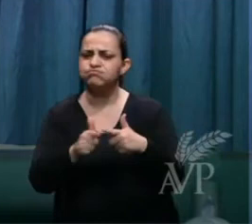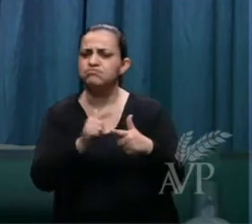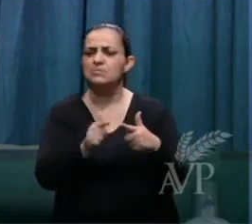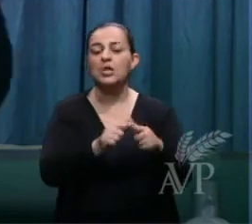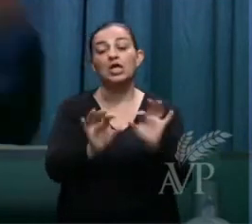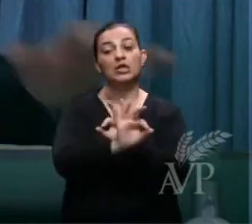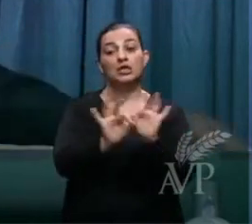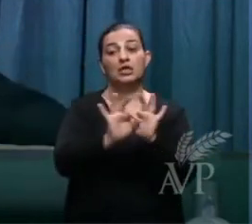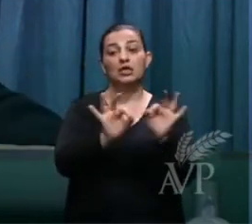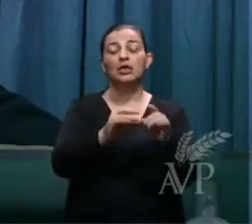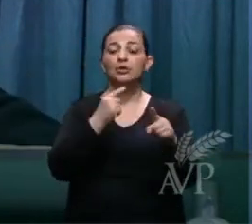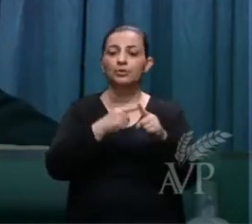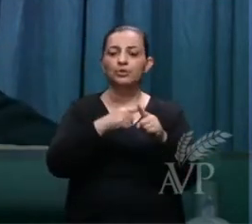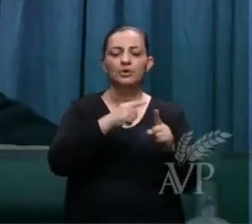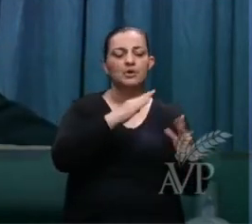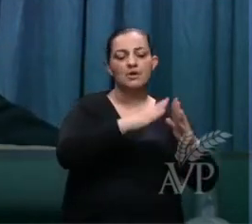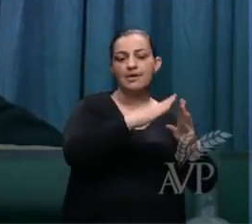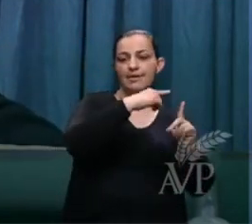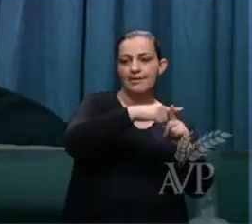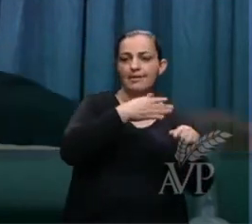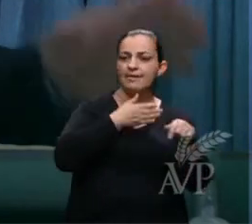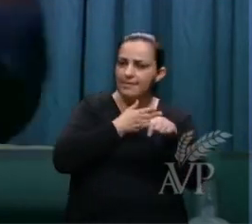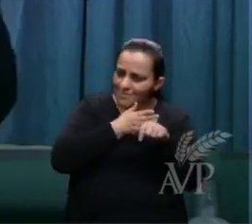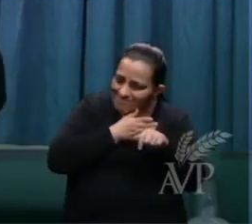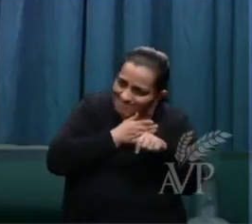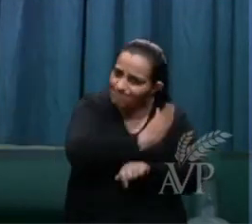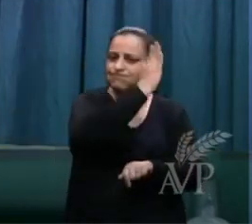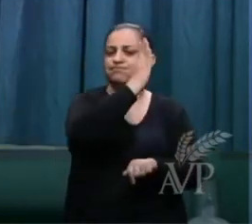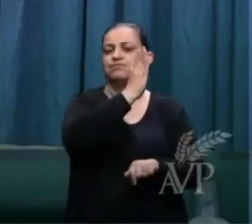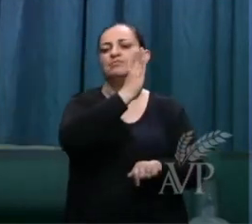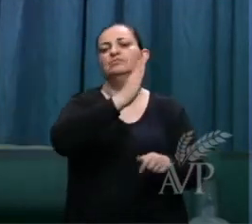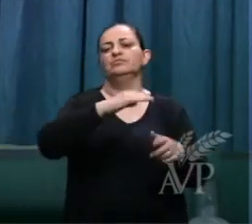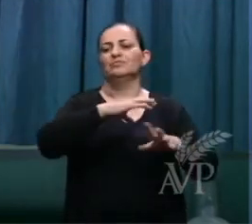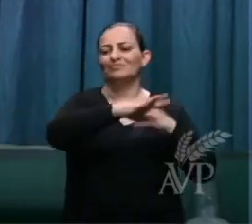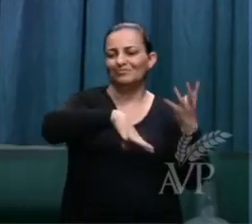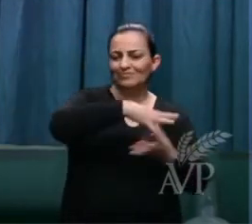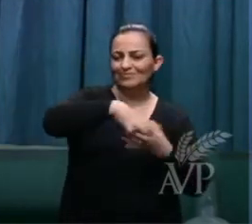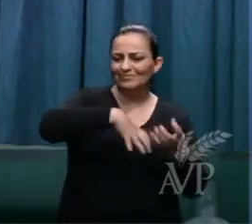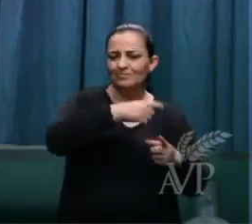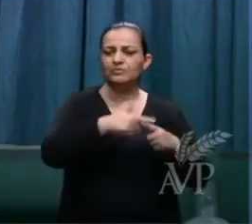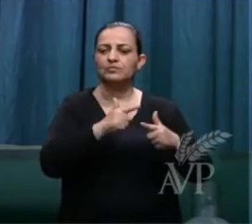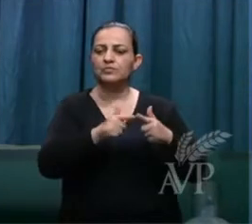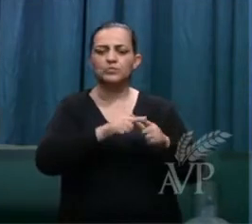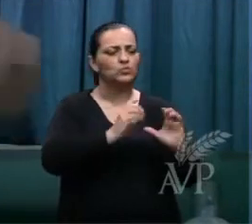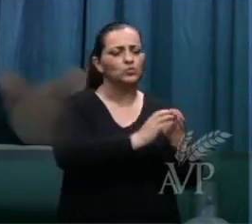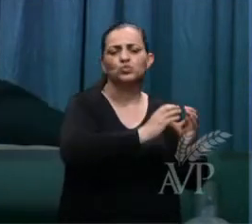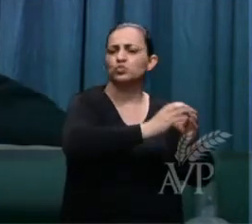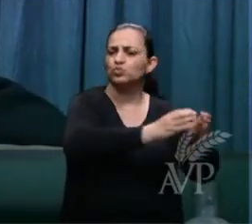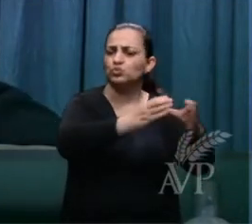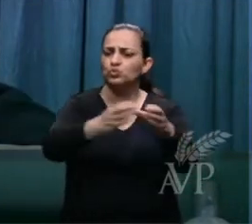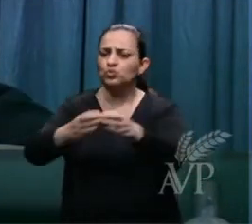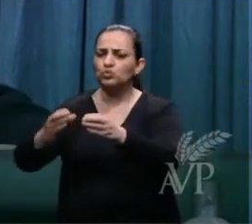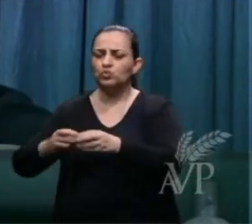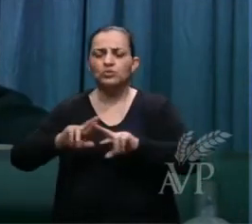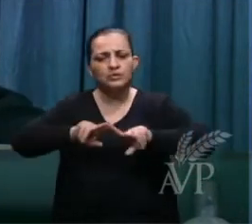igreja vai cruzar pela tribulação e há vários grupos diferentes diferentes que compõem a igreja